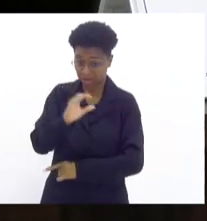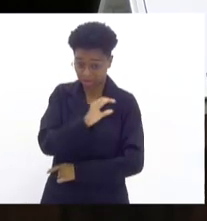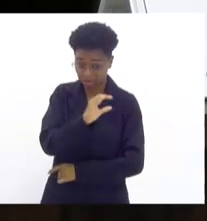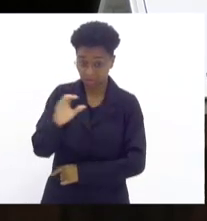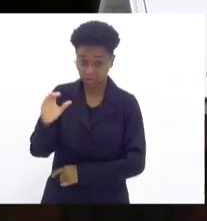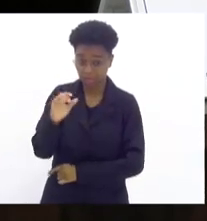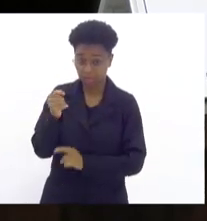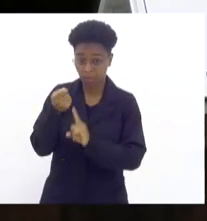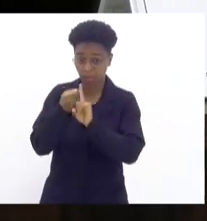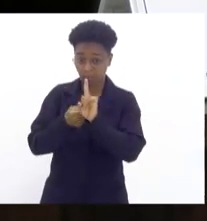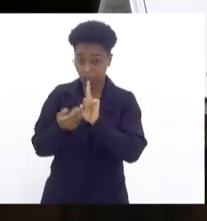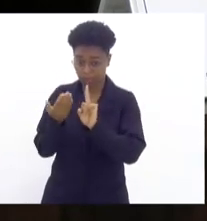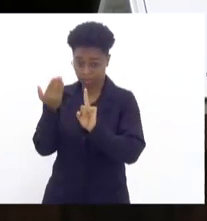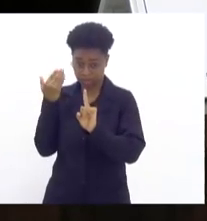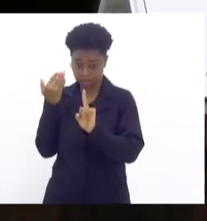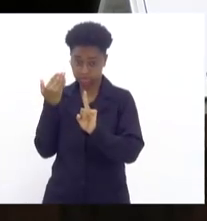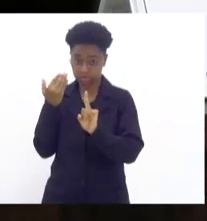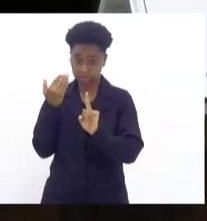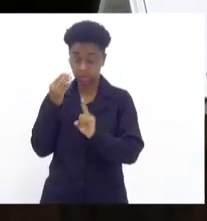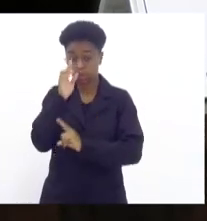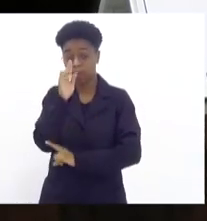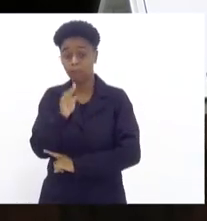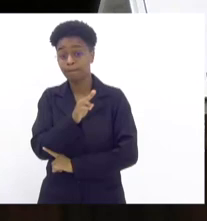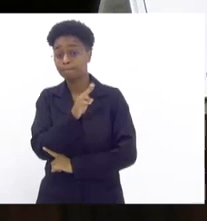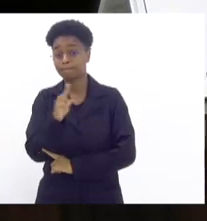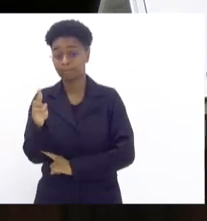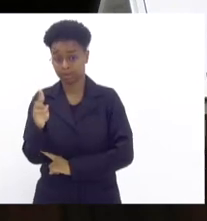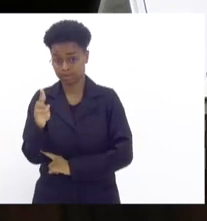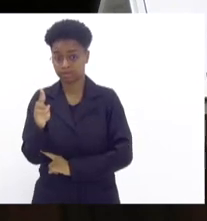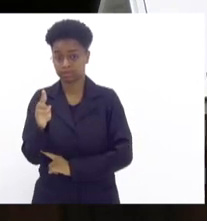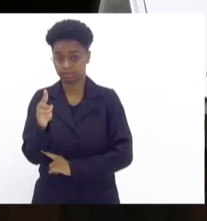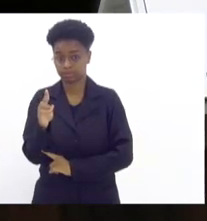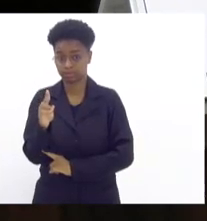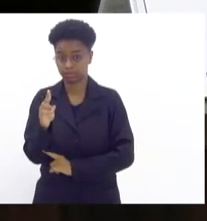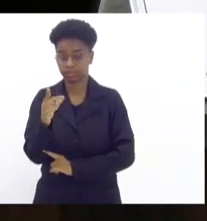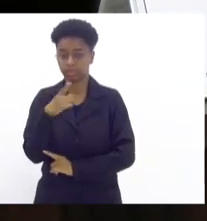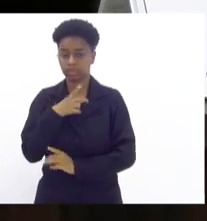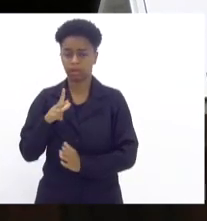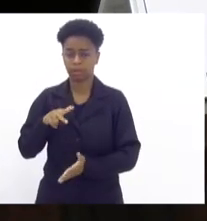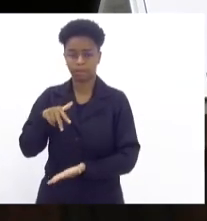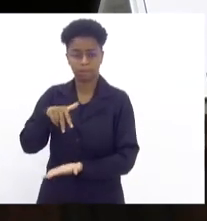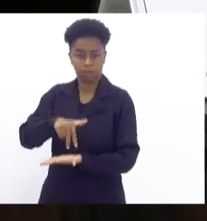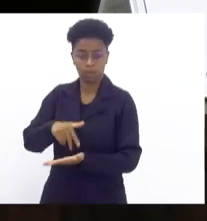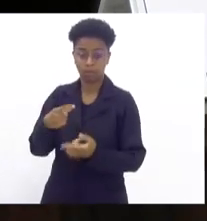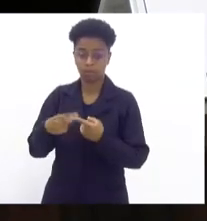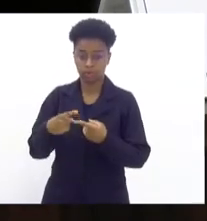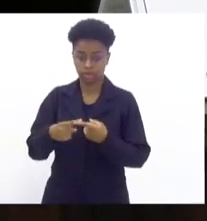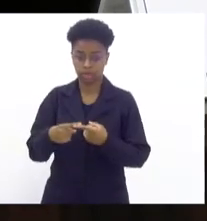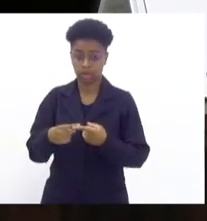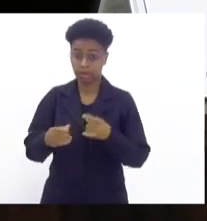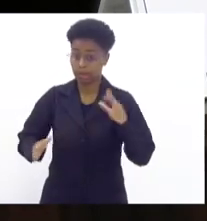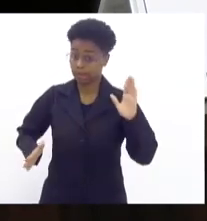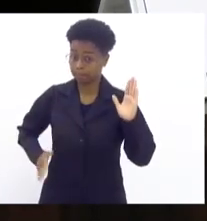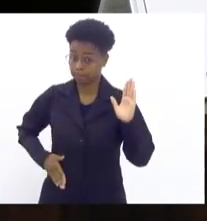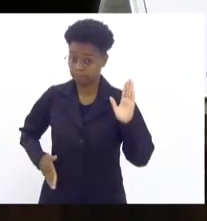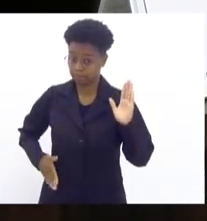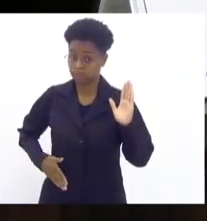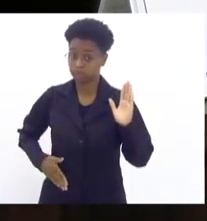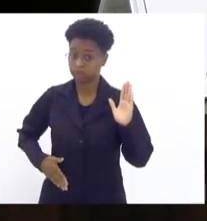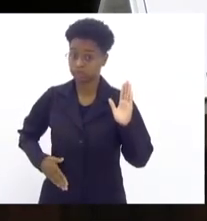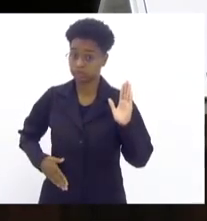cerca de um mês atrás, o padre teve uma postura porque o traficante estava